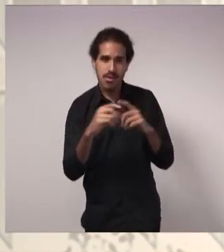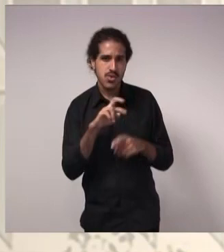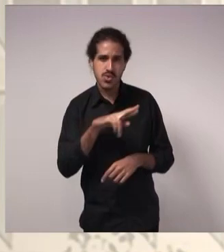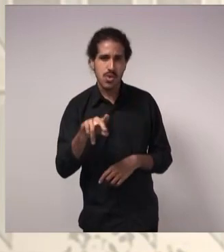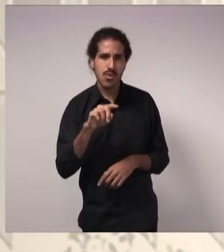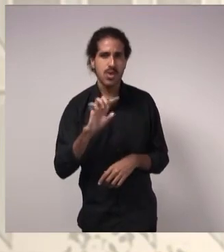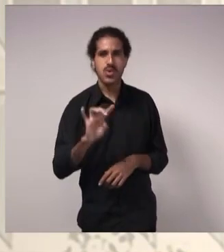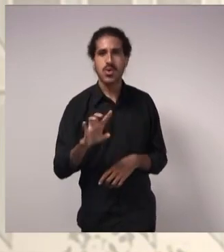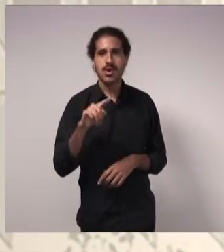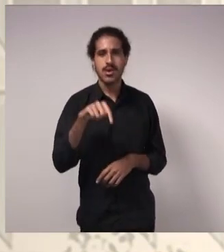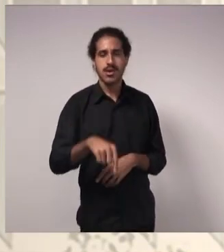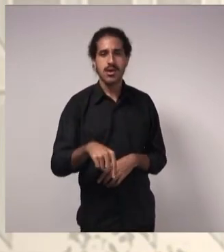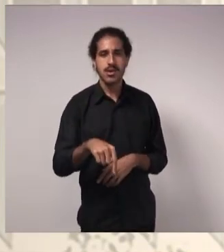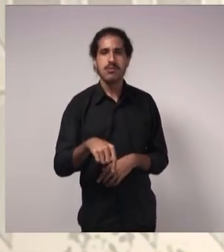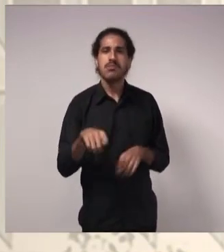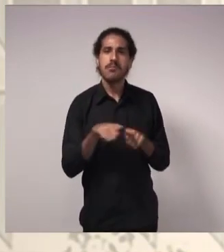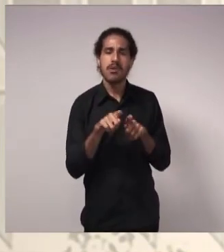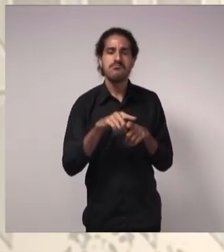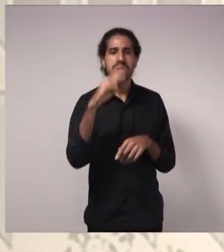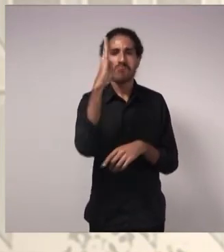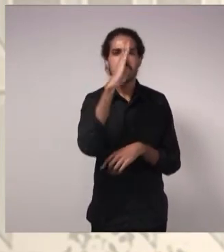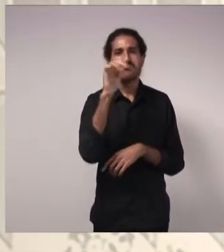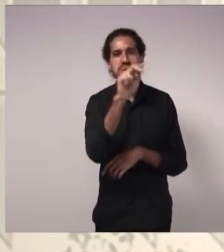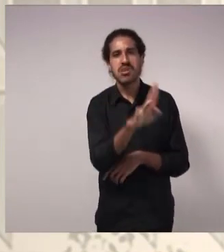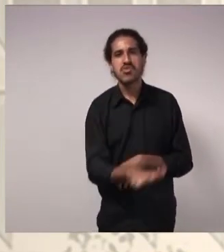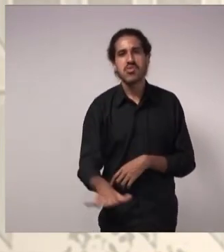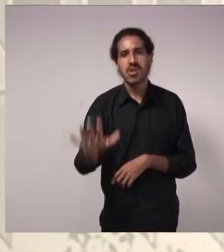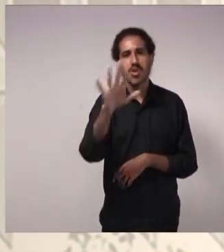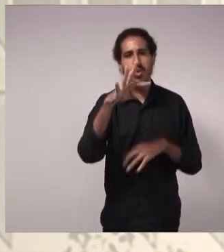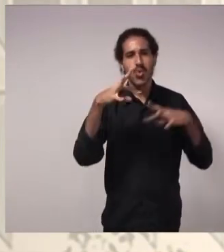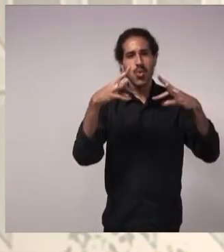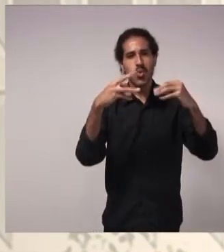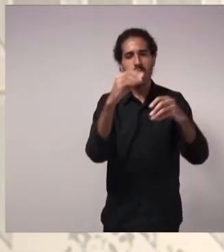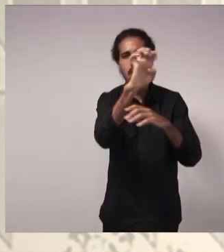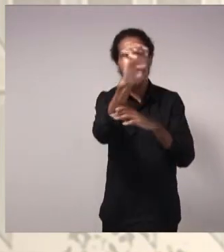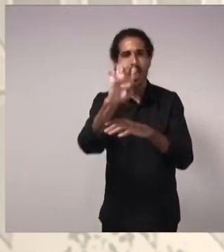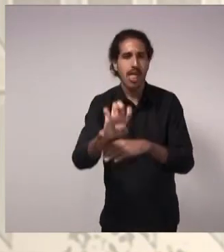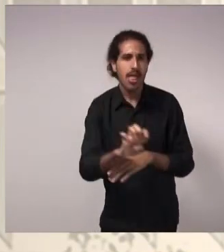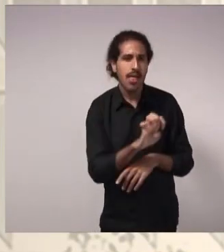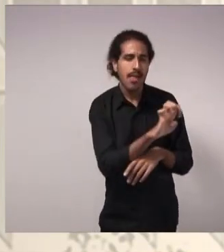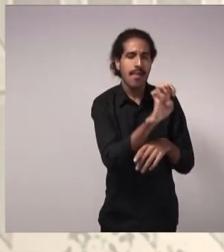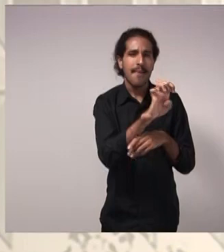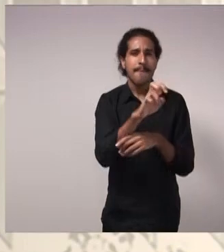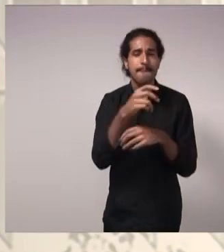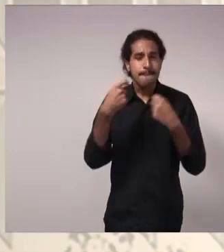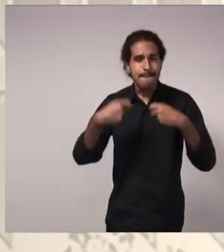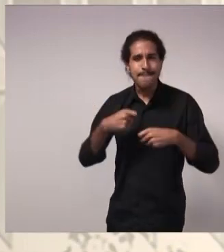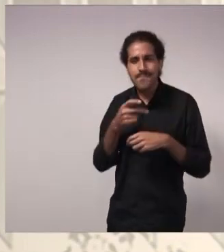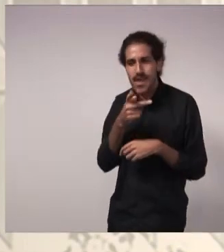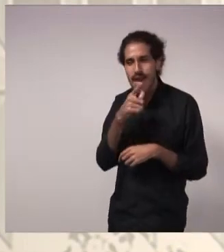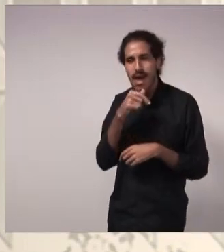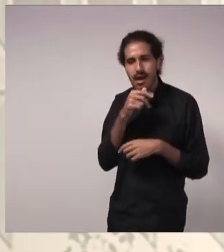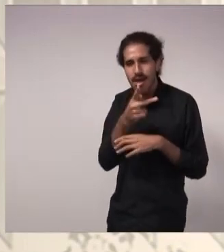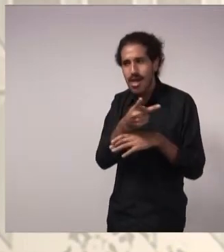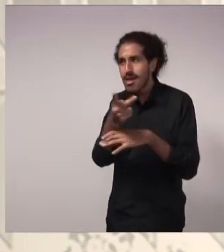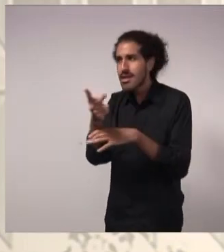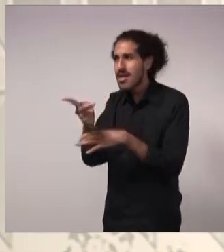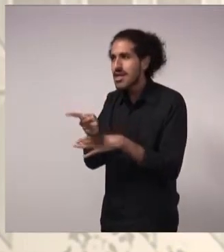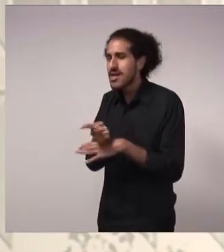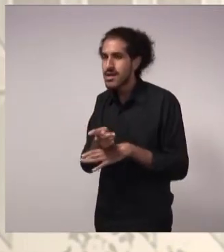pensamento nacional. Está faltando água, vamos buscar mais água. Só que essa gestão é uma gestão